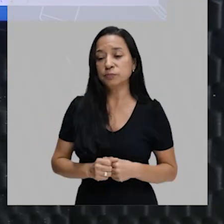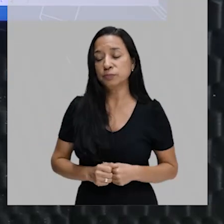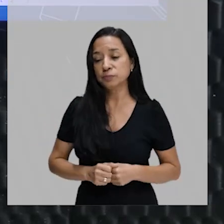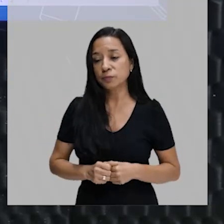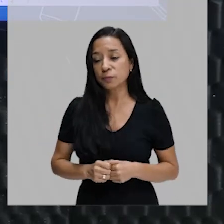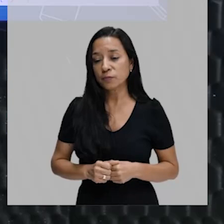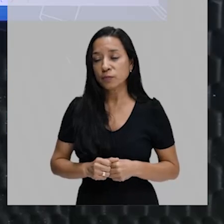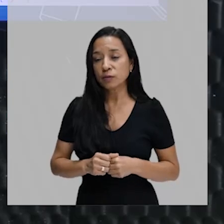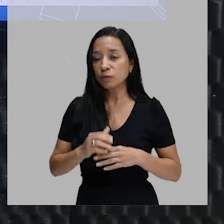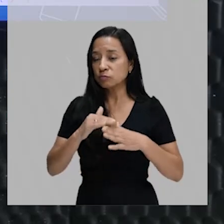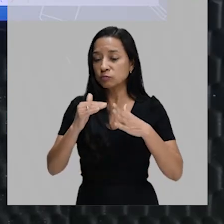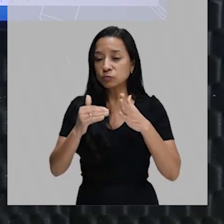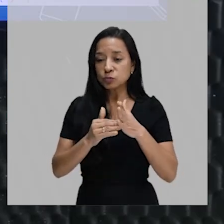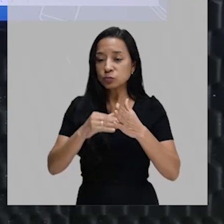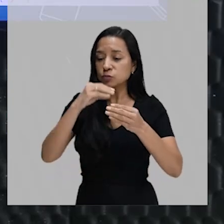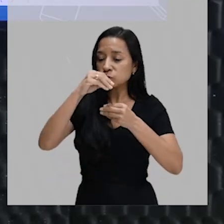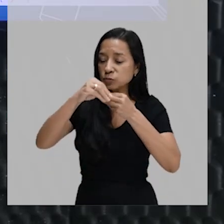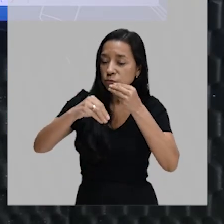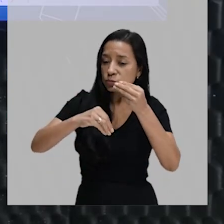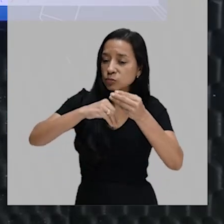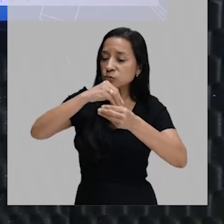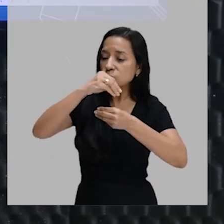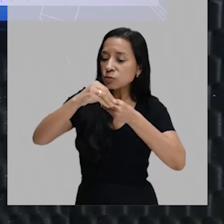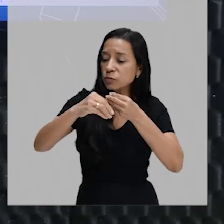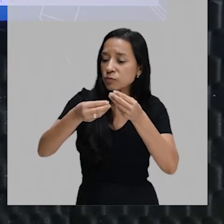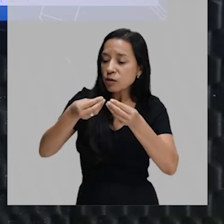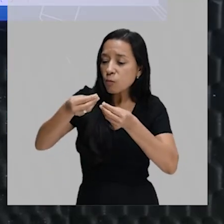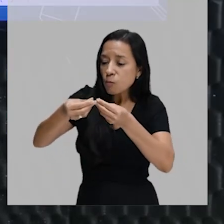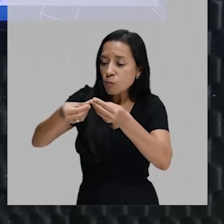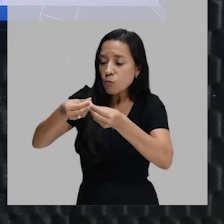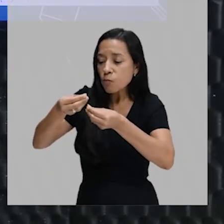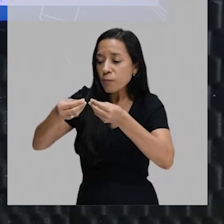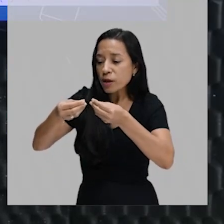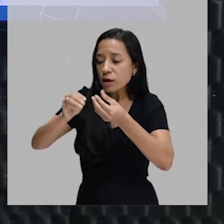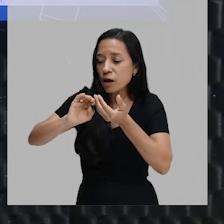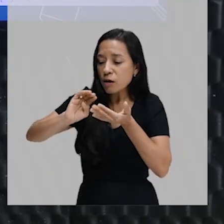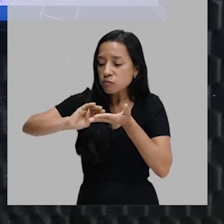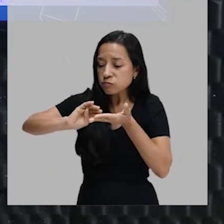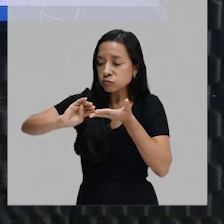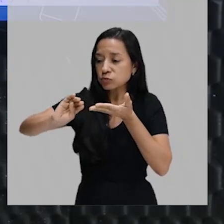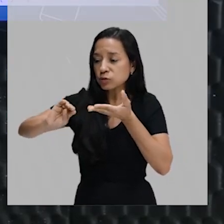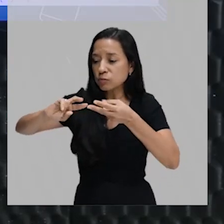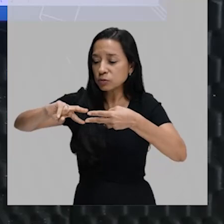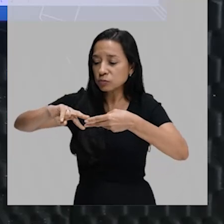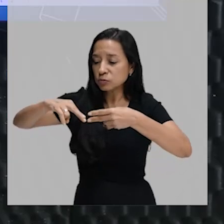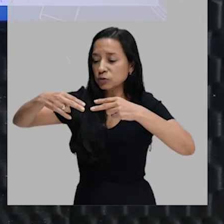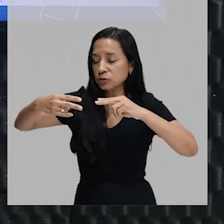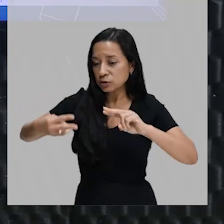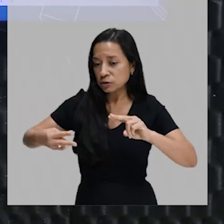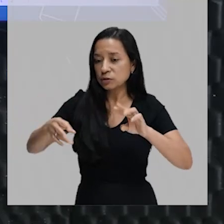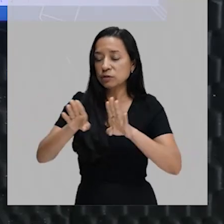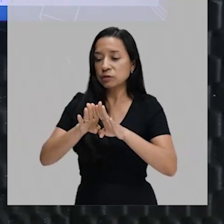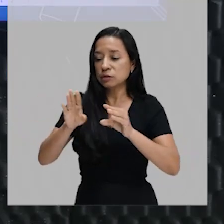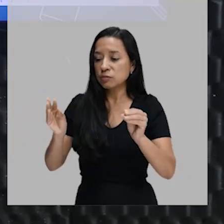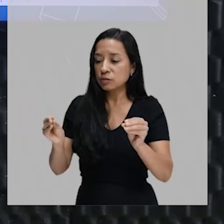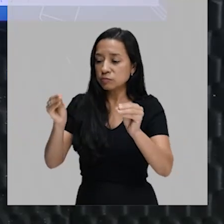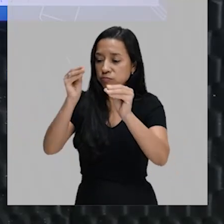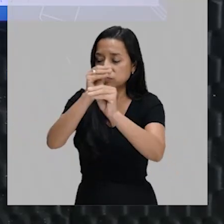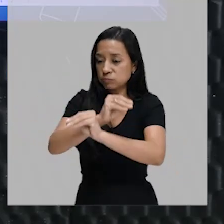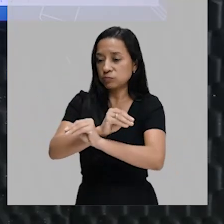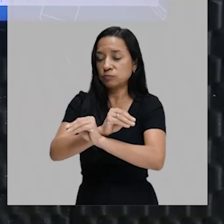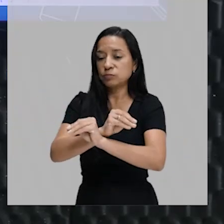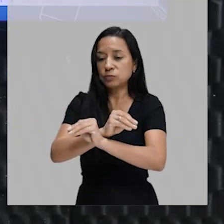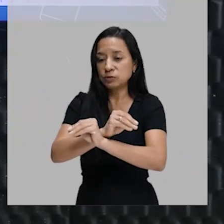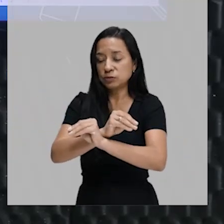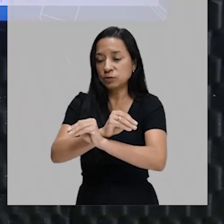tudo isso que envolve a manipulação, o isolamento de genes e a transferência desses genes